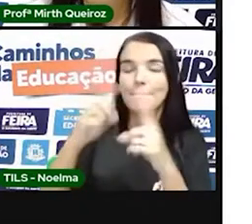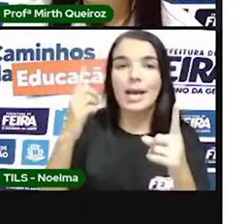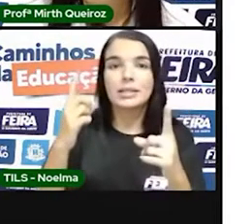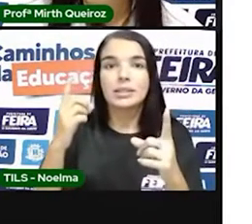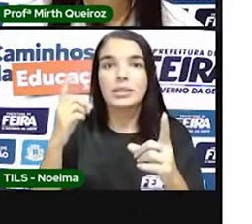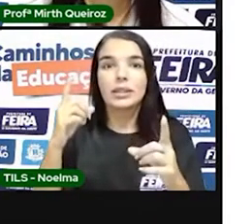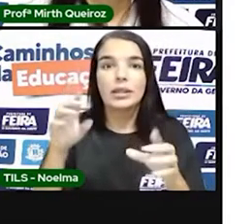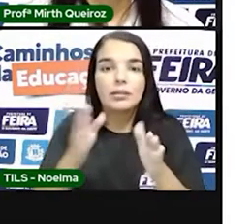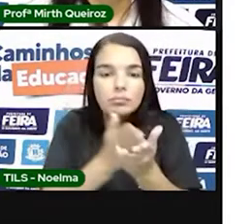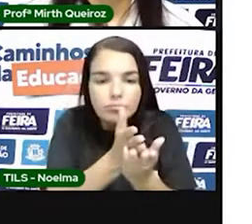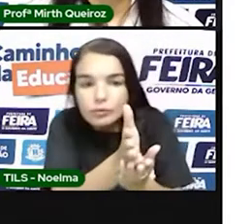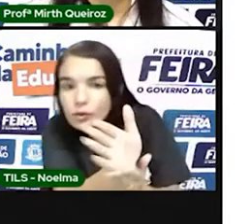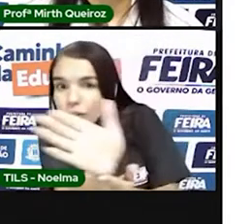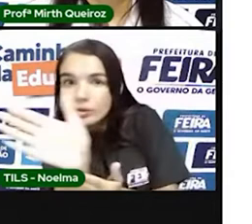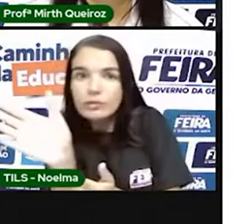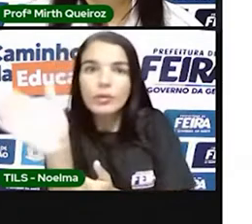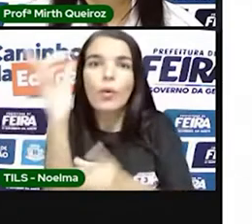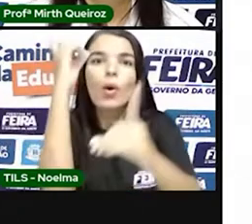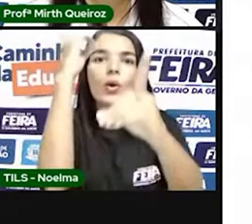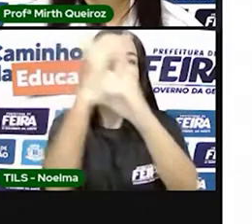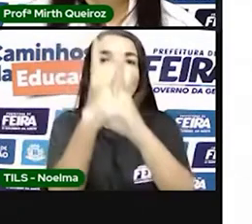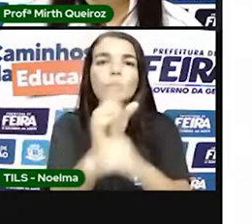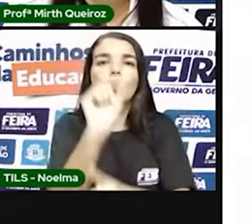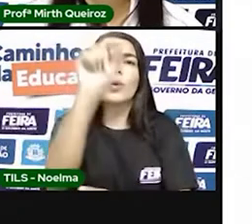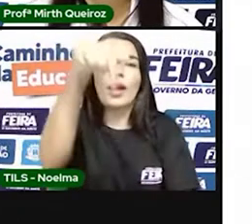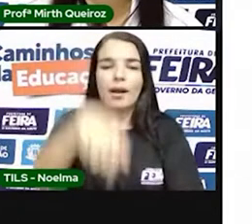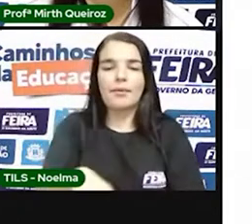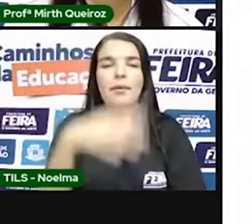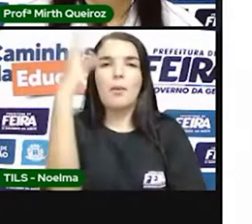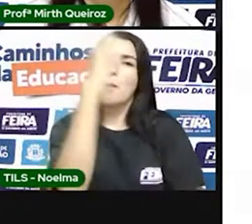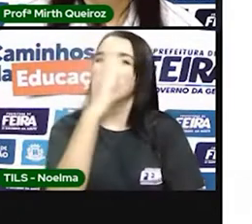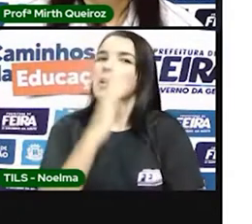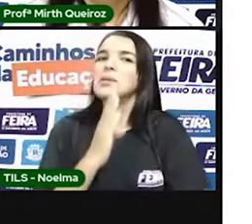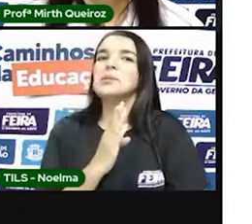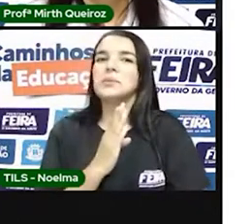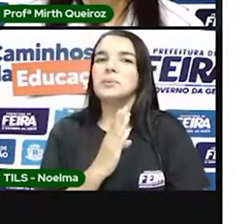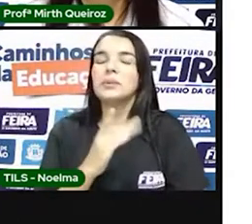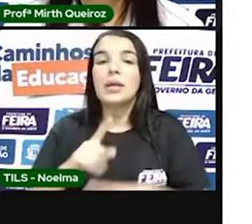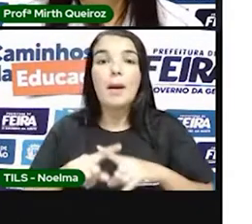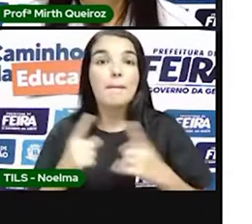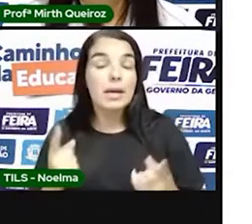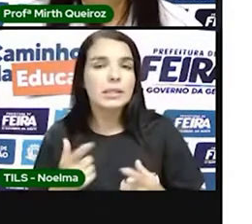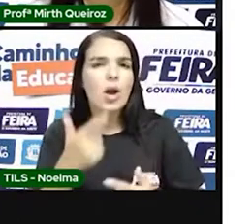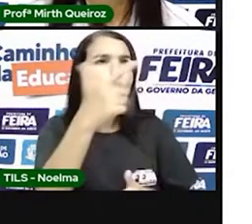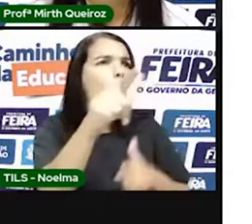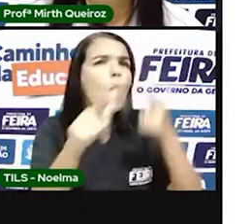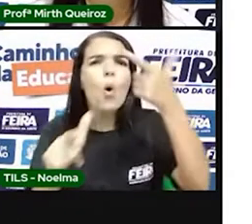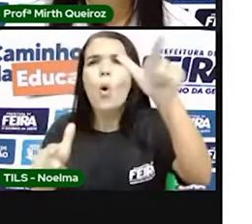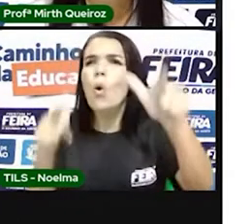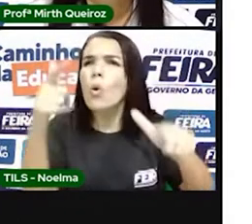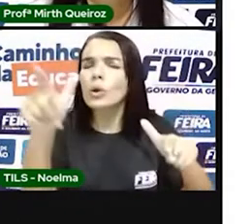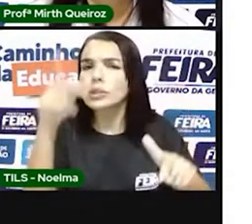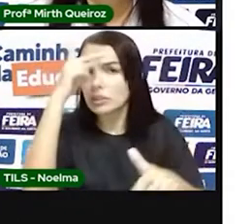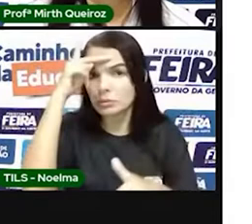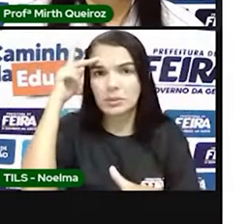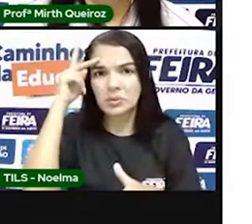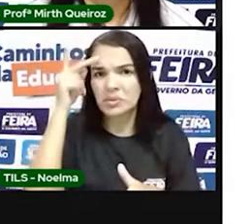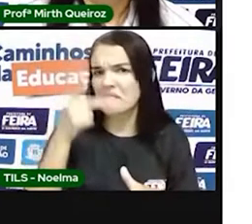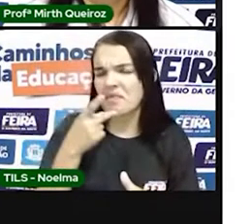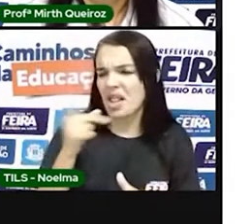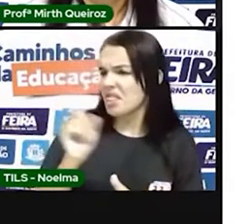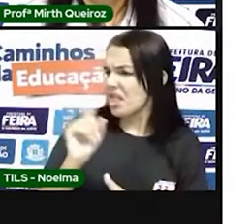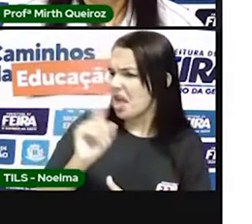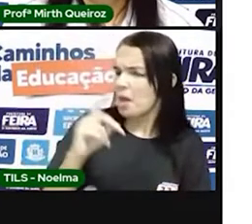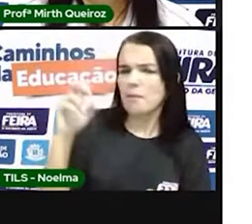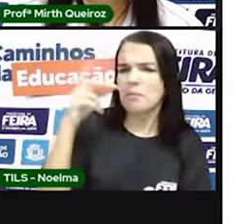debateu com o Brasil. E assim ele encontrou o Brasil. Mas outras pessoas escordam e afirmam